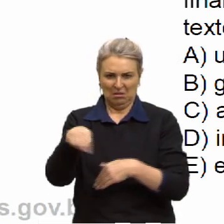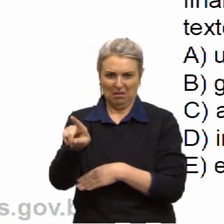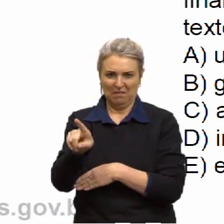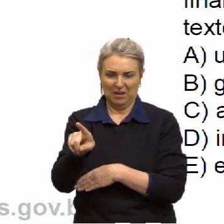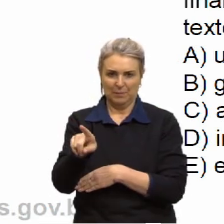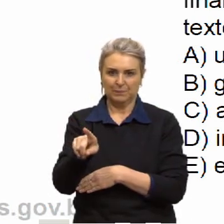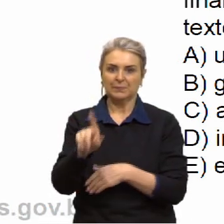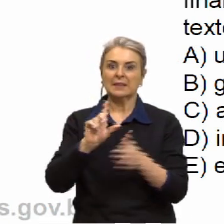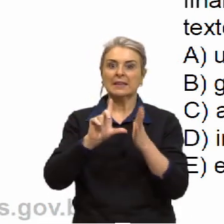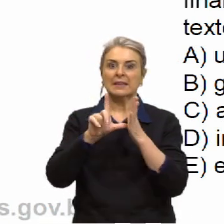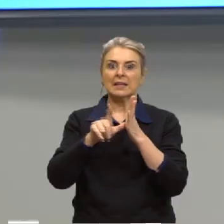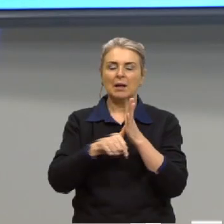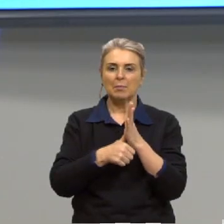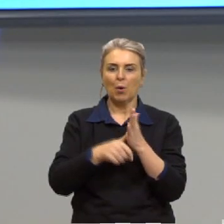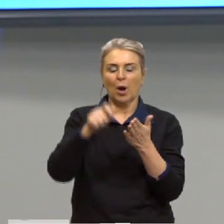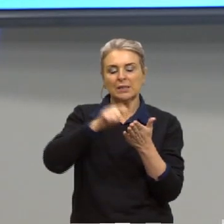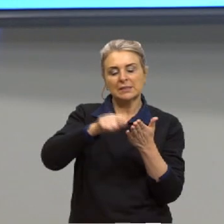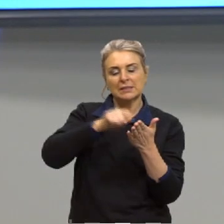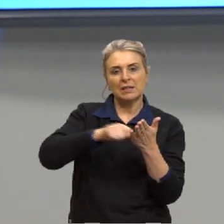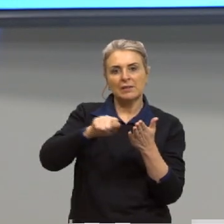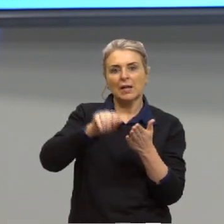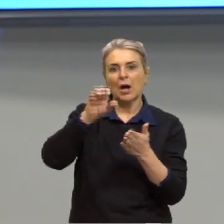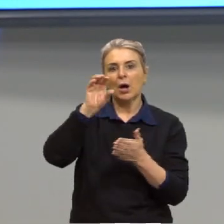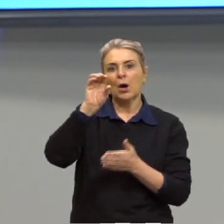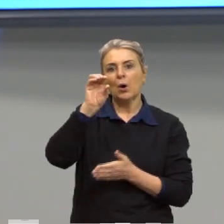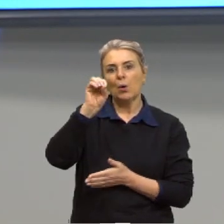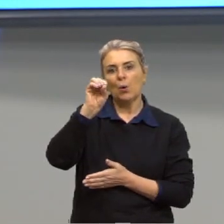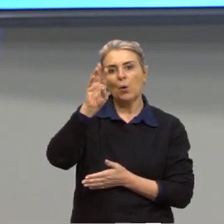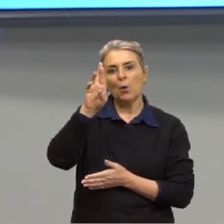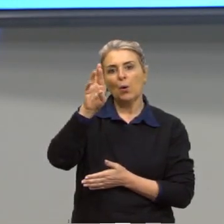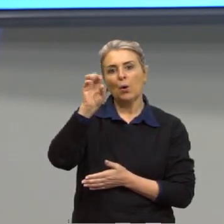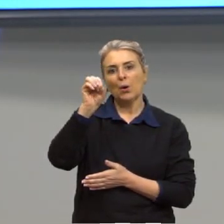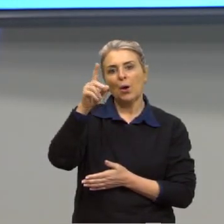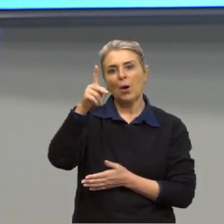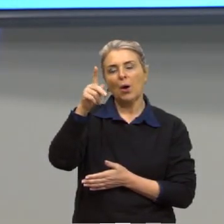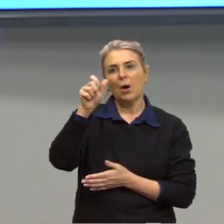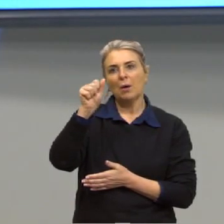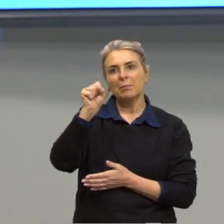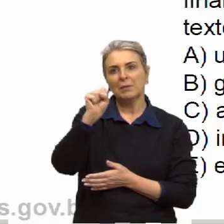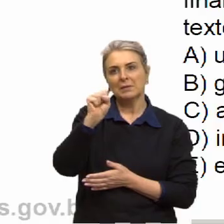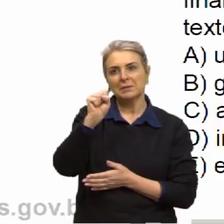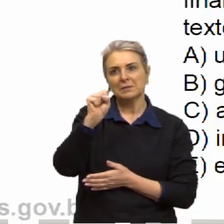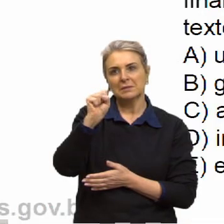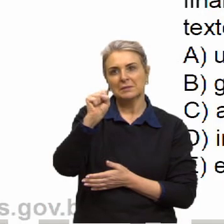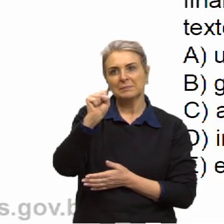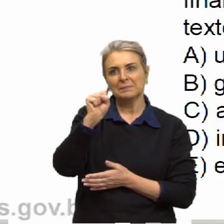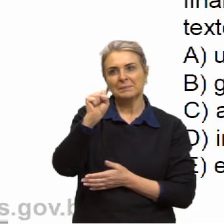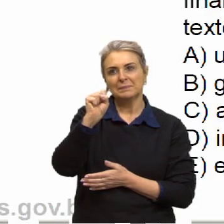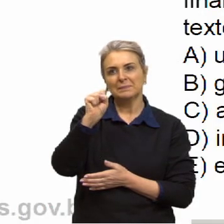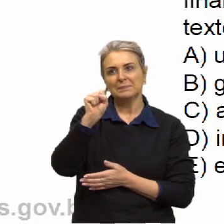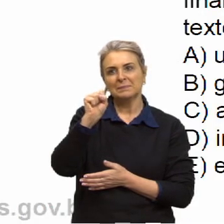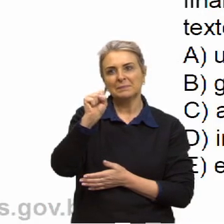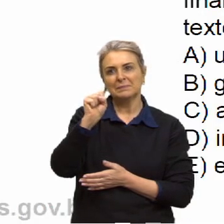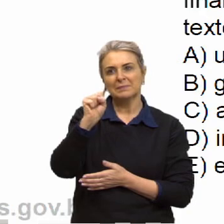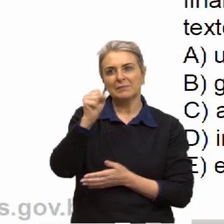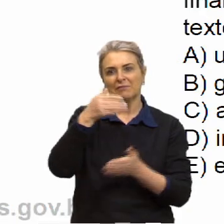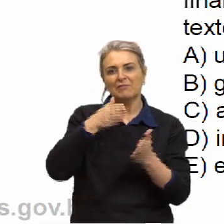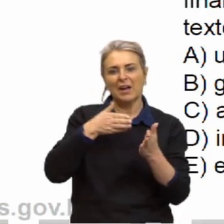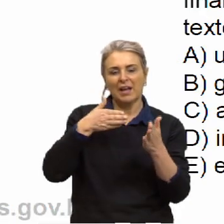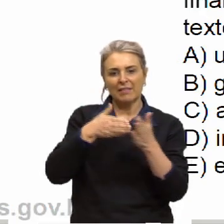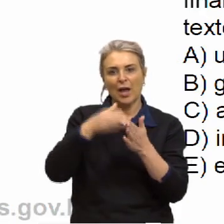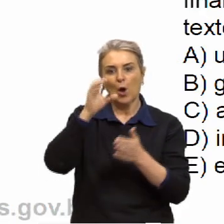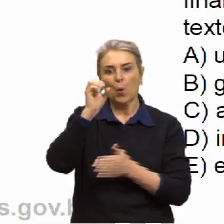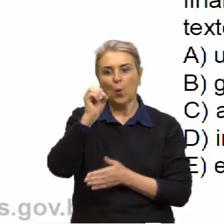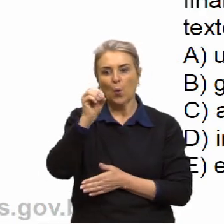grafia do termo Europas, né, a gente consegue perceber ali vai sair até nas Europas. O que é